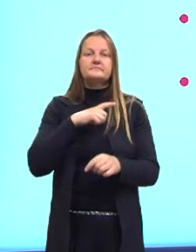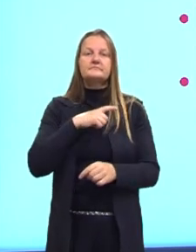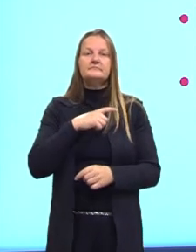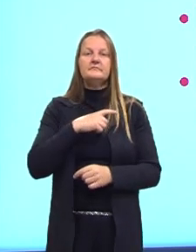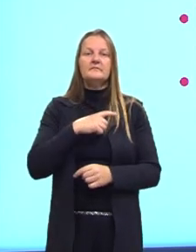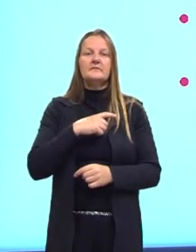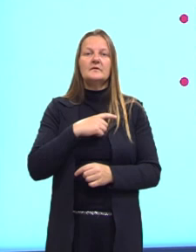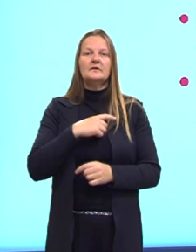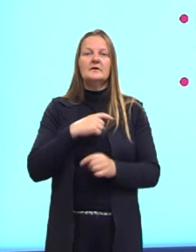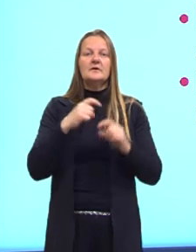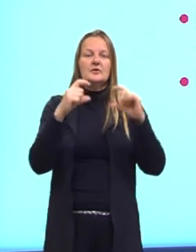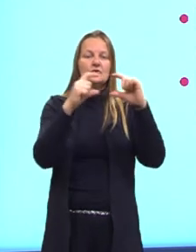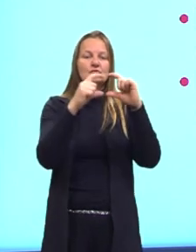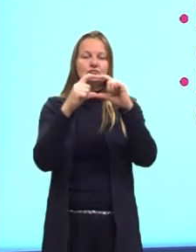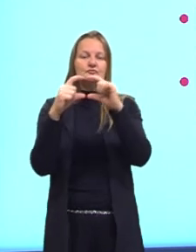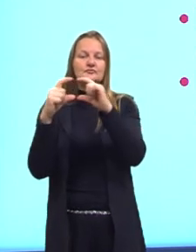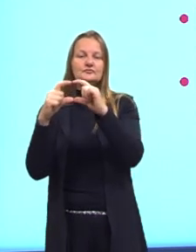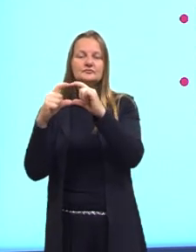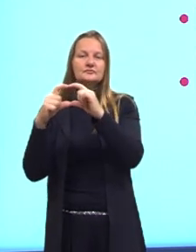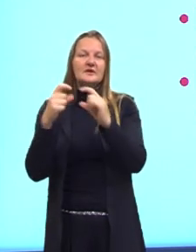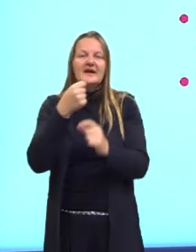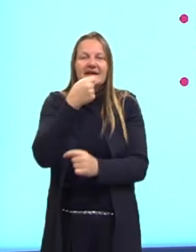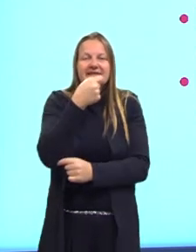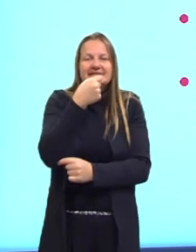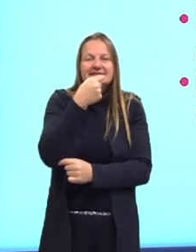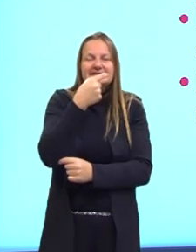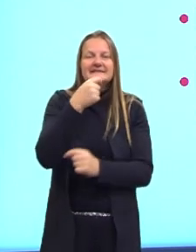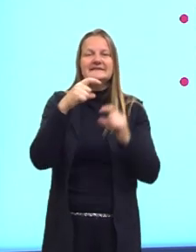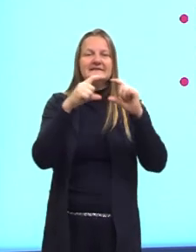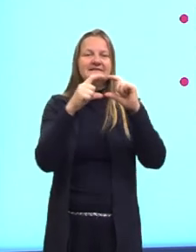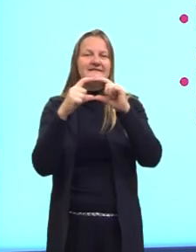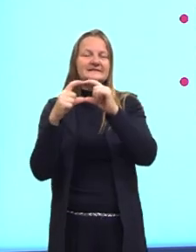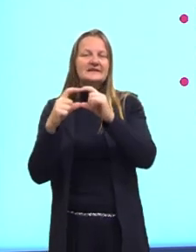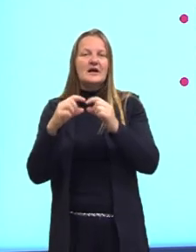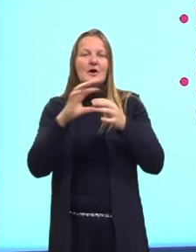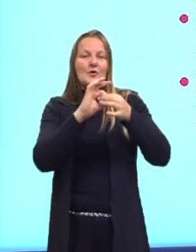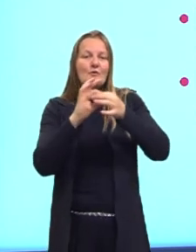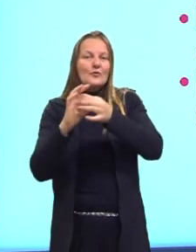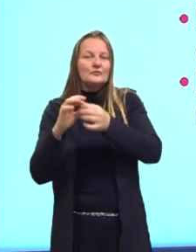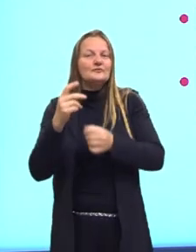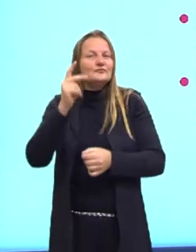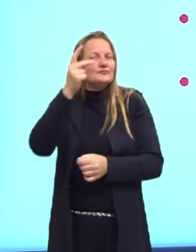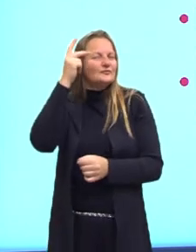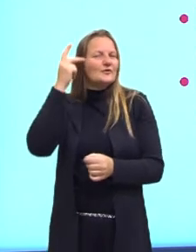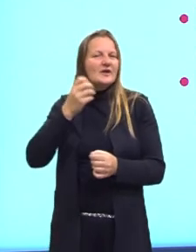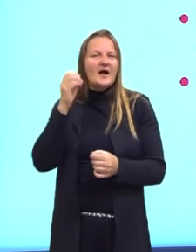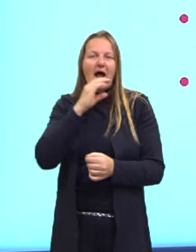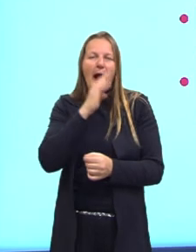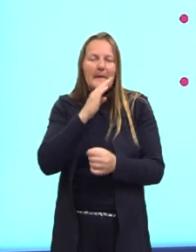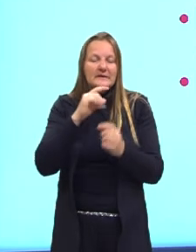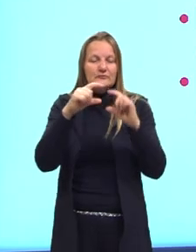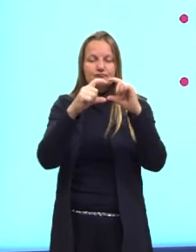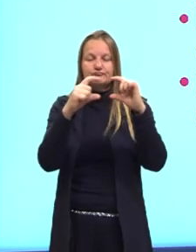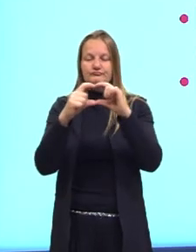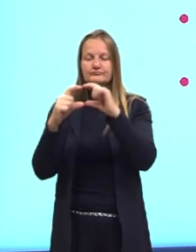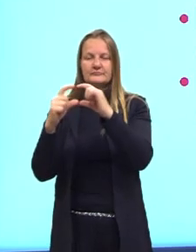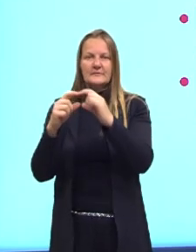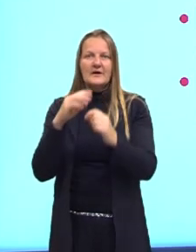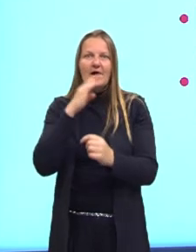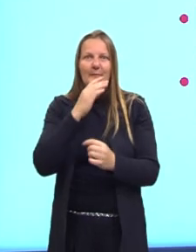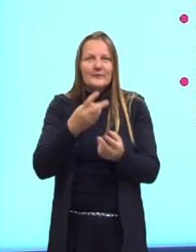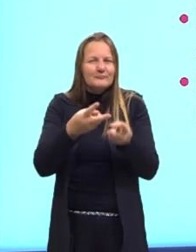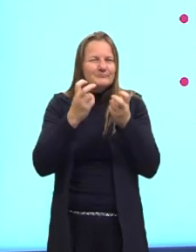de quadrinhos e de charges que vão contar uma história mais rápida, que muitas vezes também vão servir